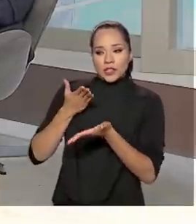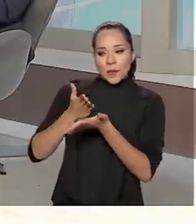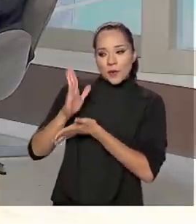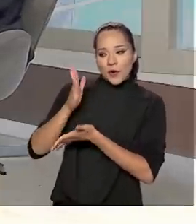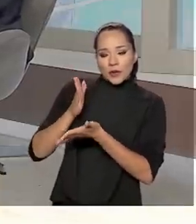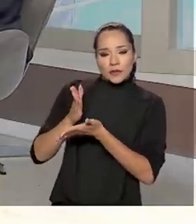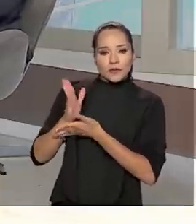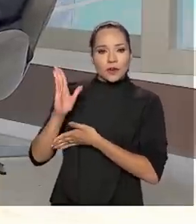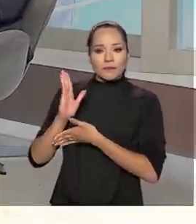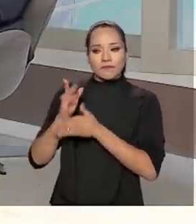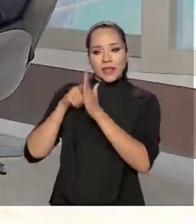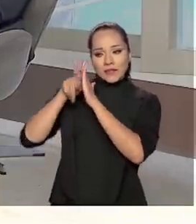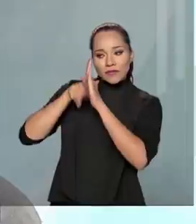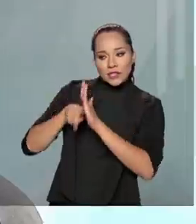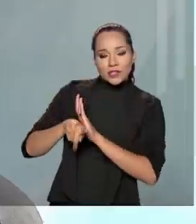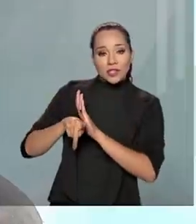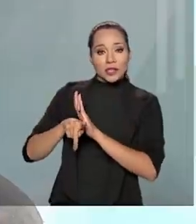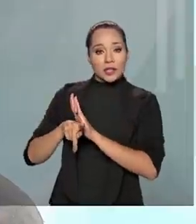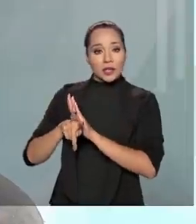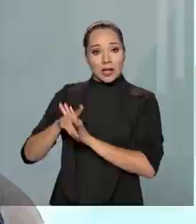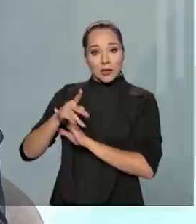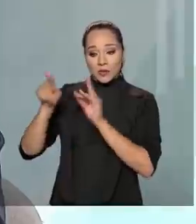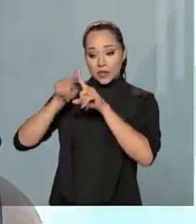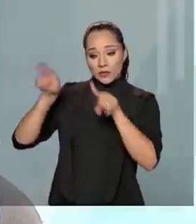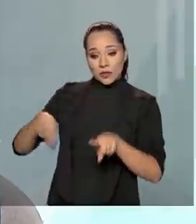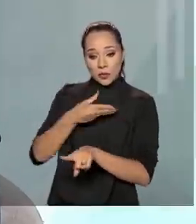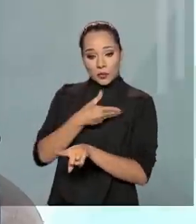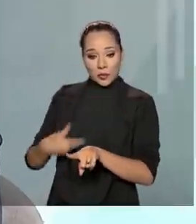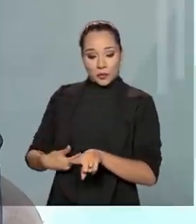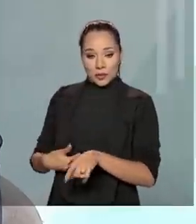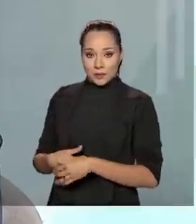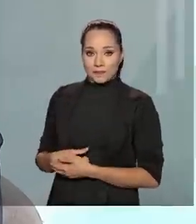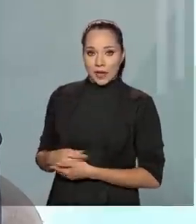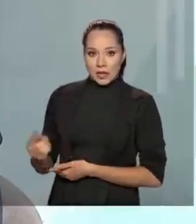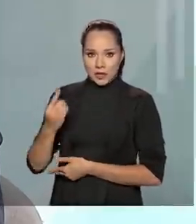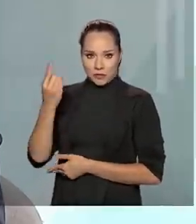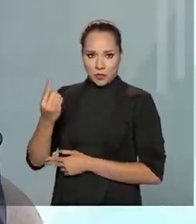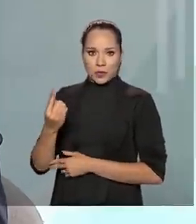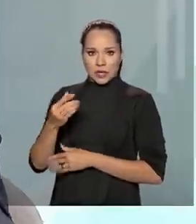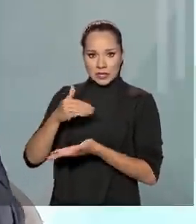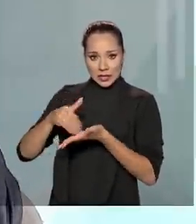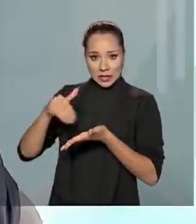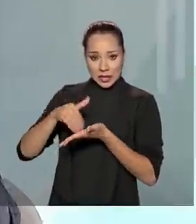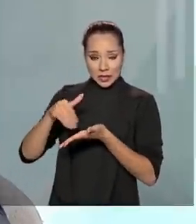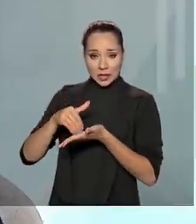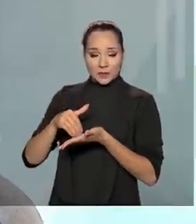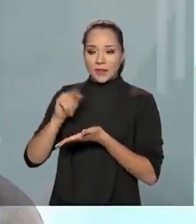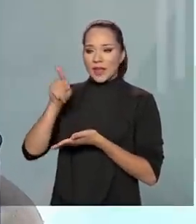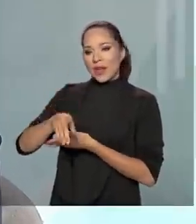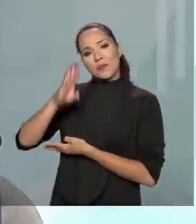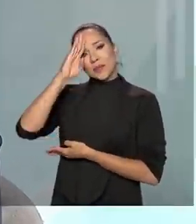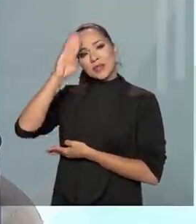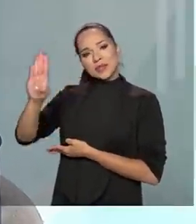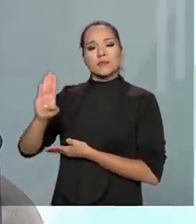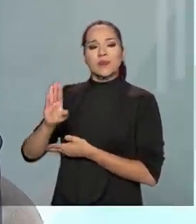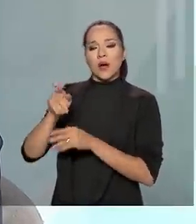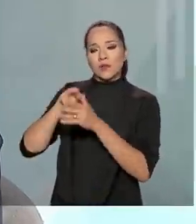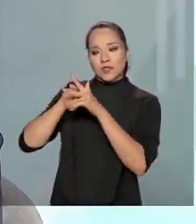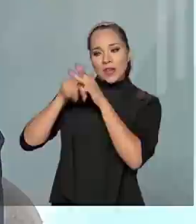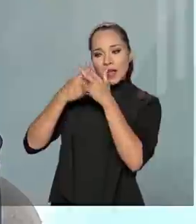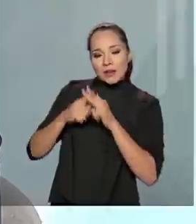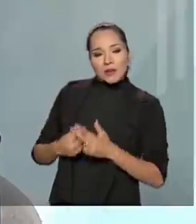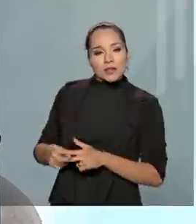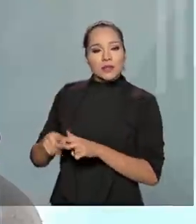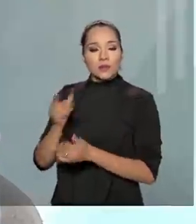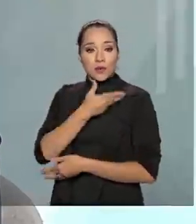gente investiga e sanciona servidores públicos. Uma das secretarias, que é a Corregidoria Geral da União, ela é o órgão central do sistema de correção do governo.